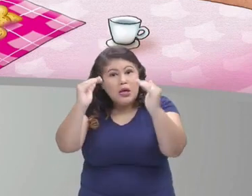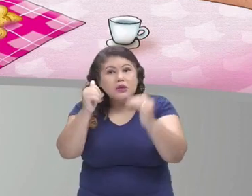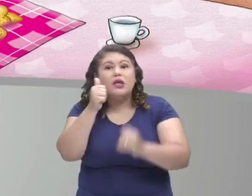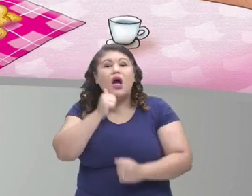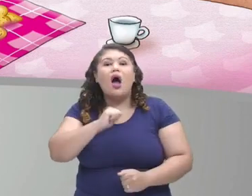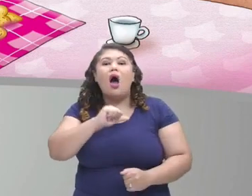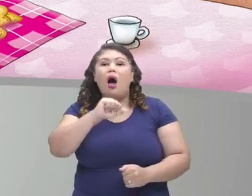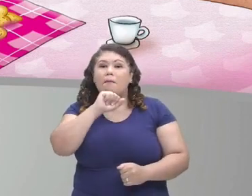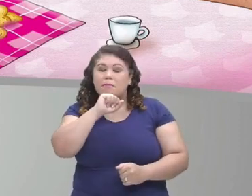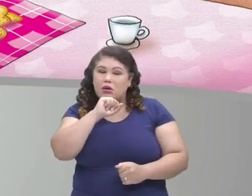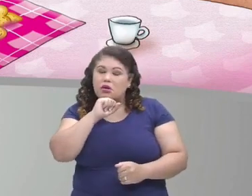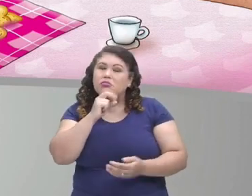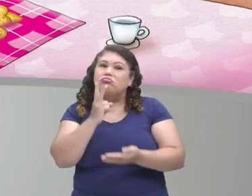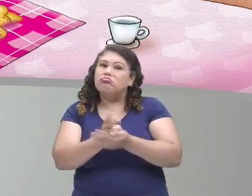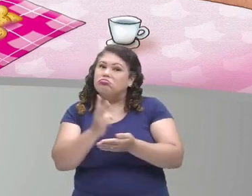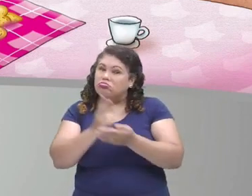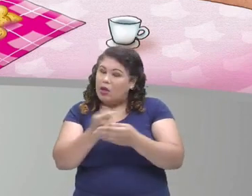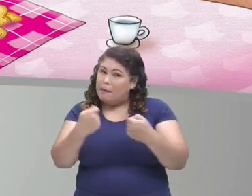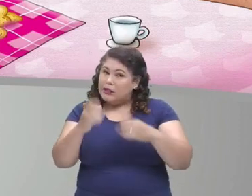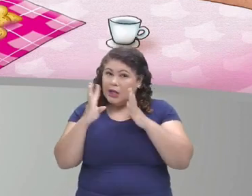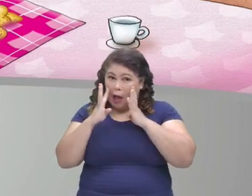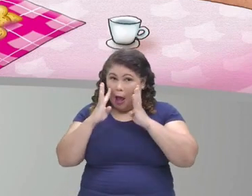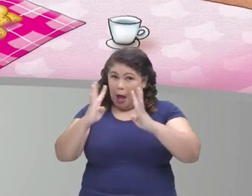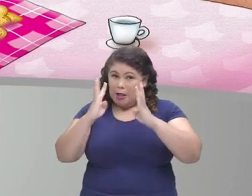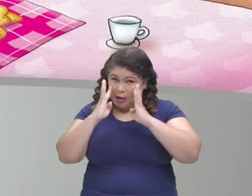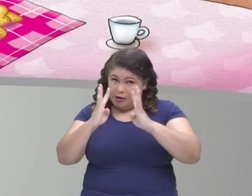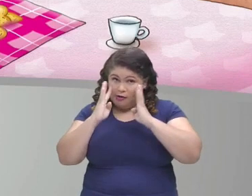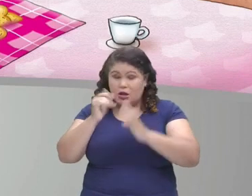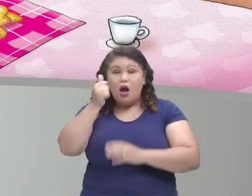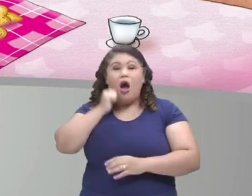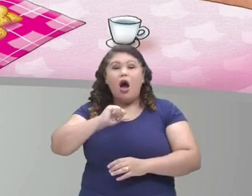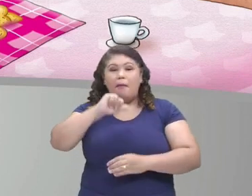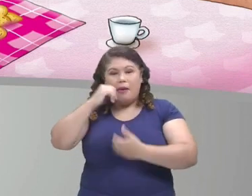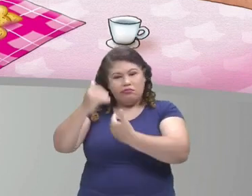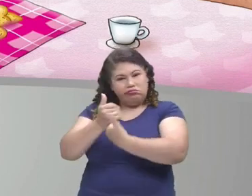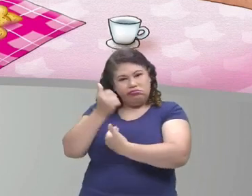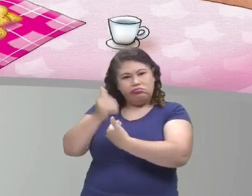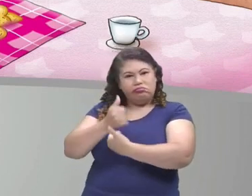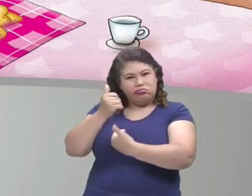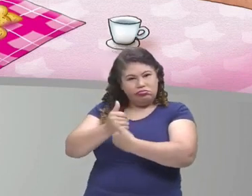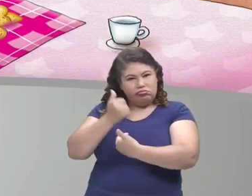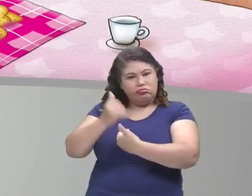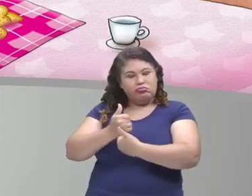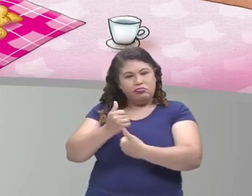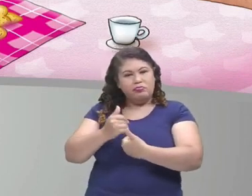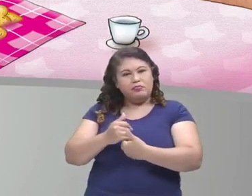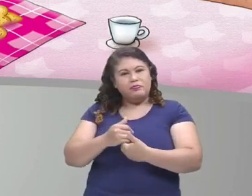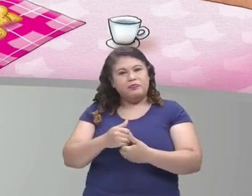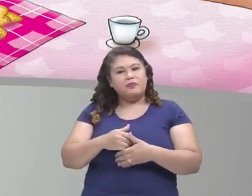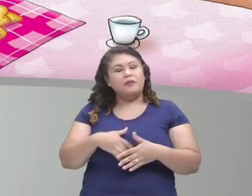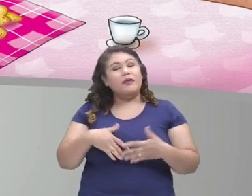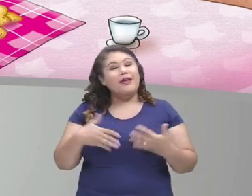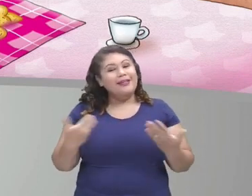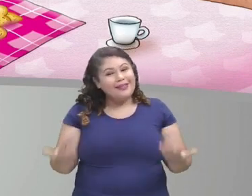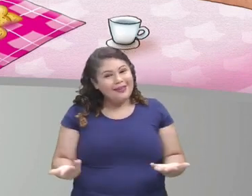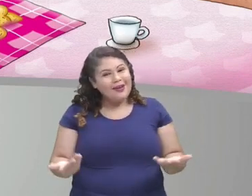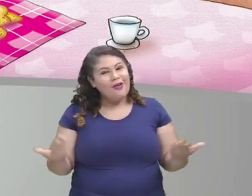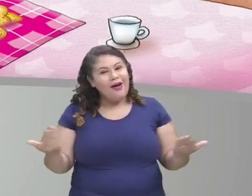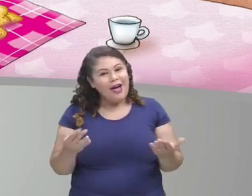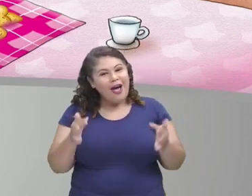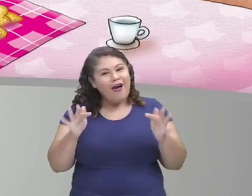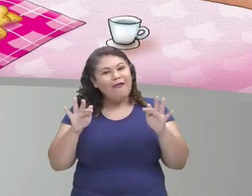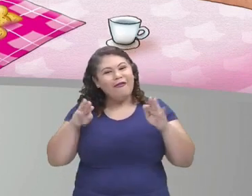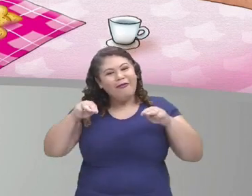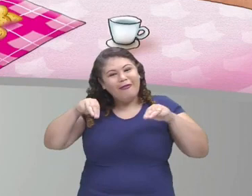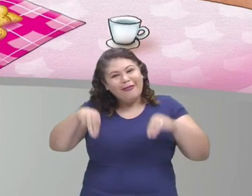com bastante atenção o que a sua mãe aconselhava. E este, crianças, é o